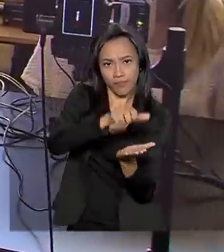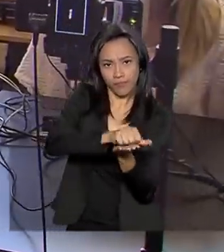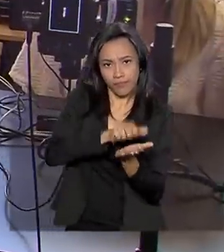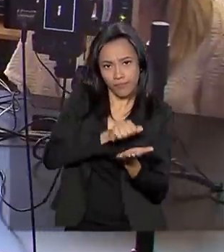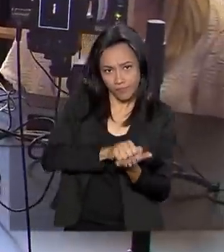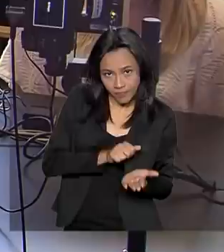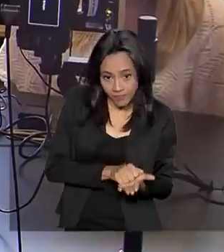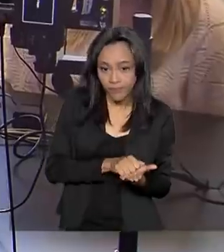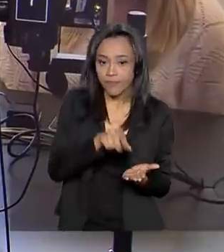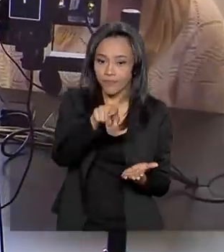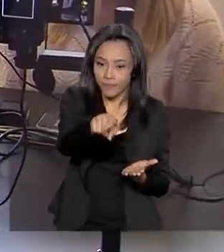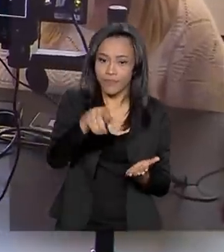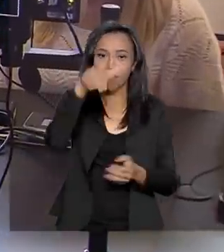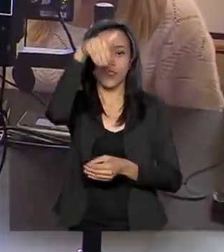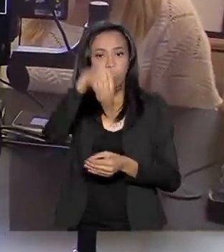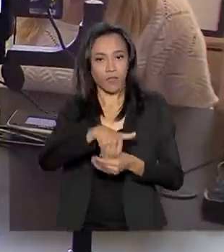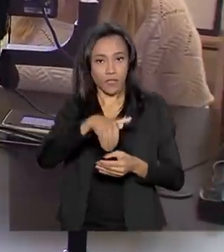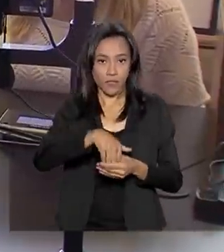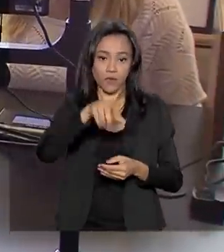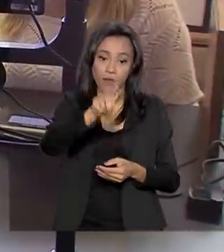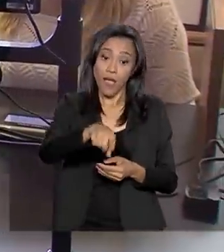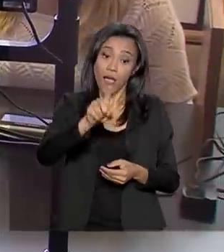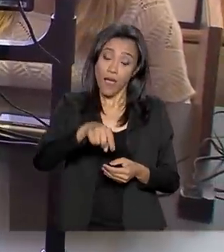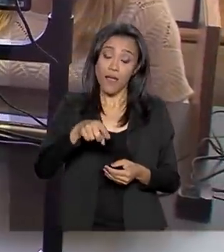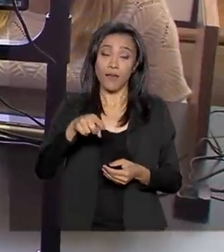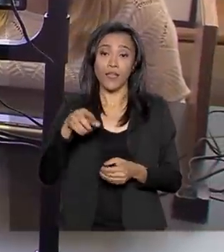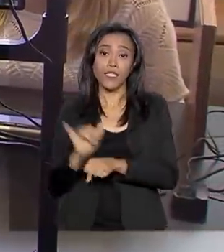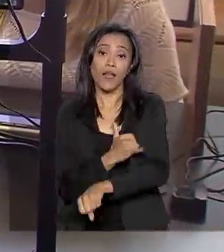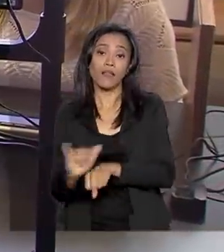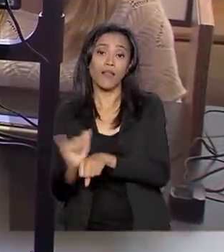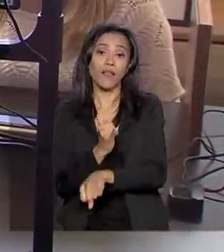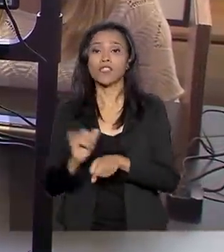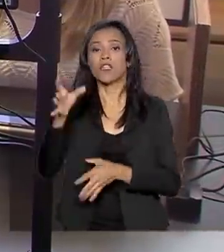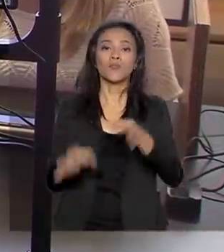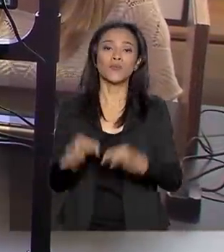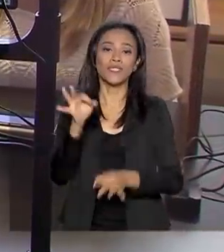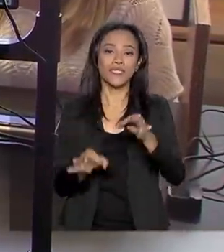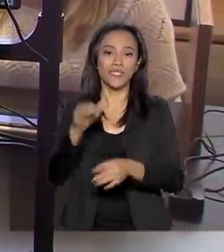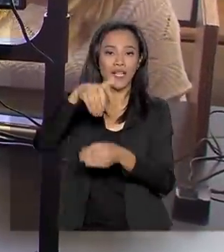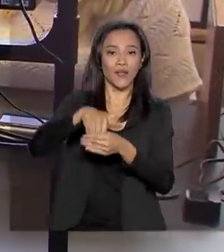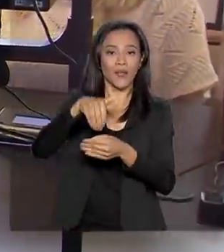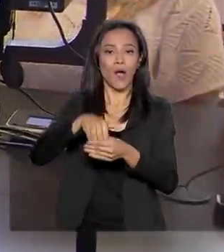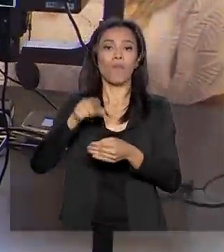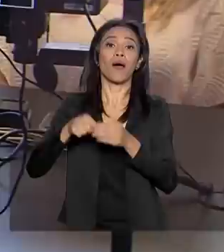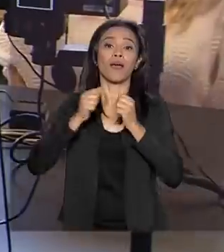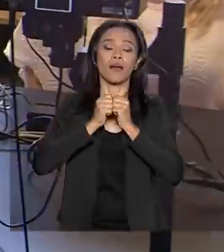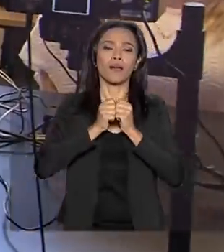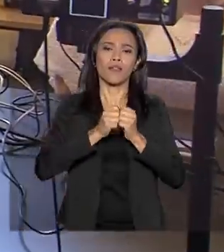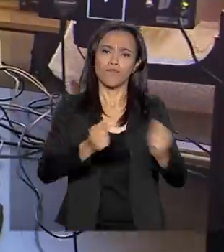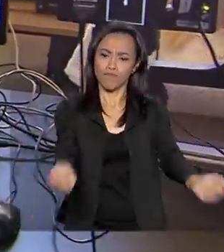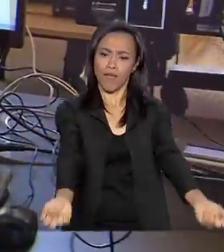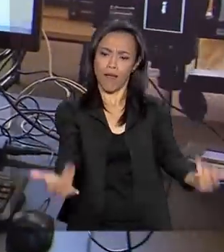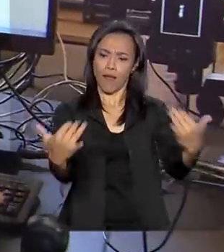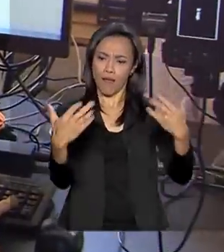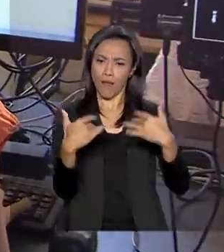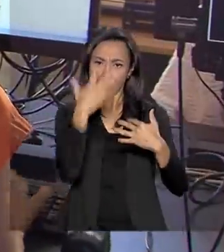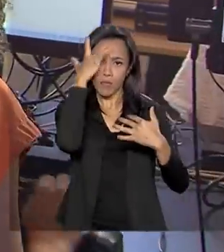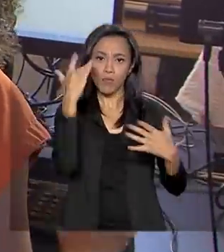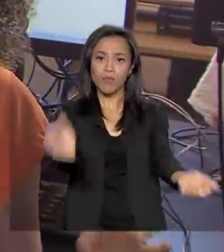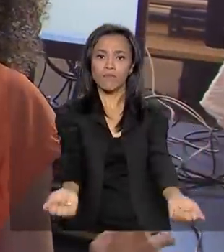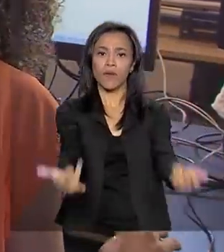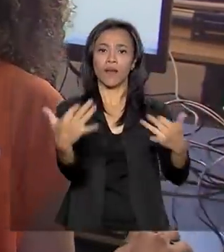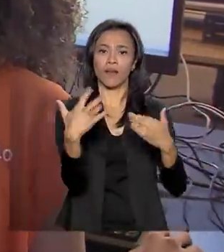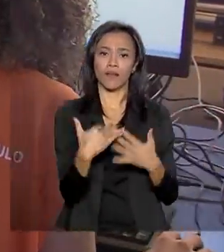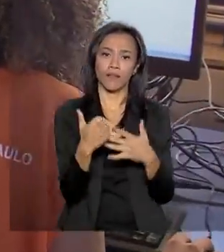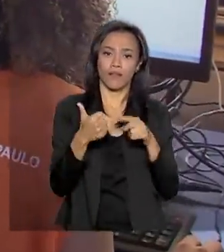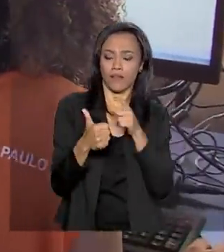como esse foram a maneira encontrada pela Justiça Eleitoral para ampliar o atendimento ao público. Até setembro, esse tipo de iniciativa